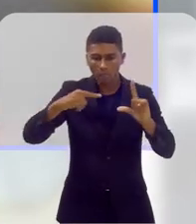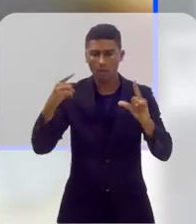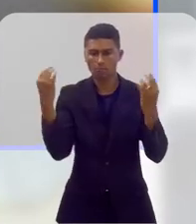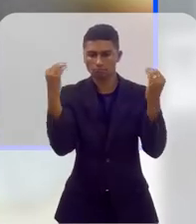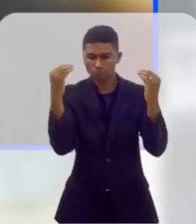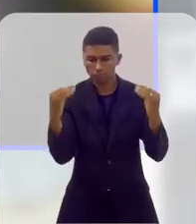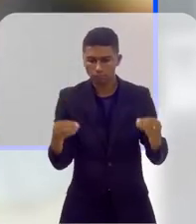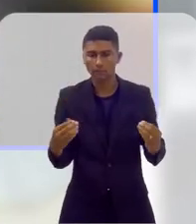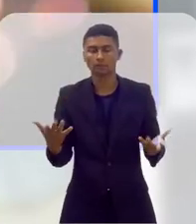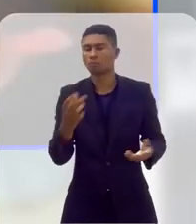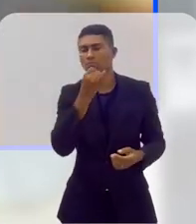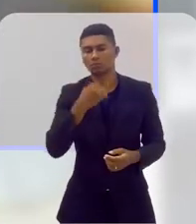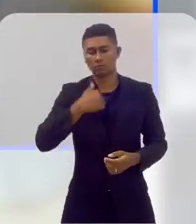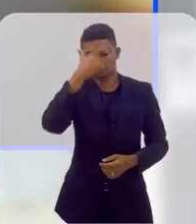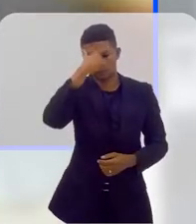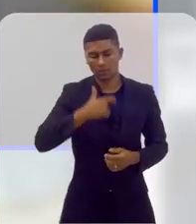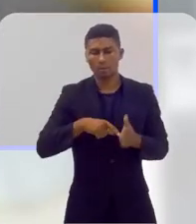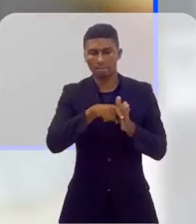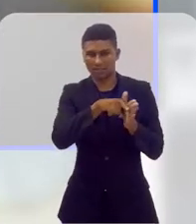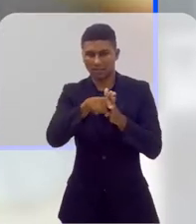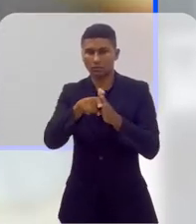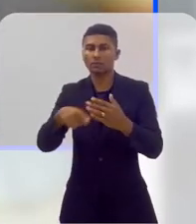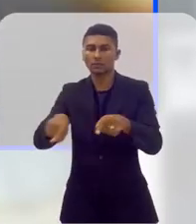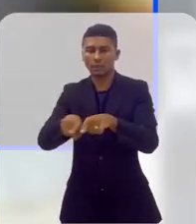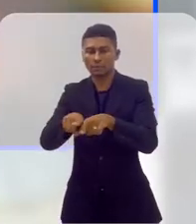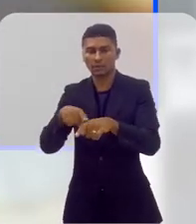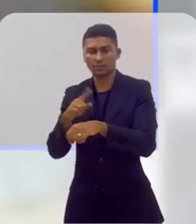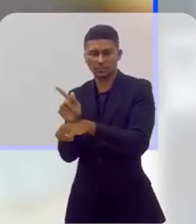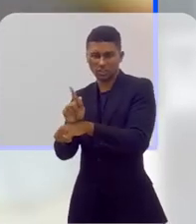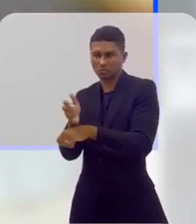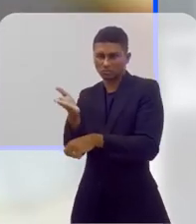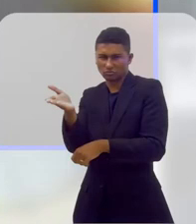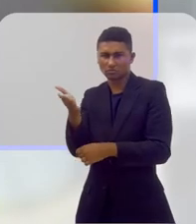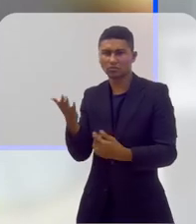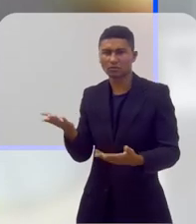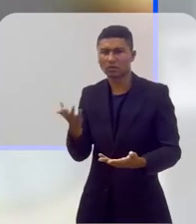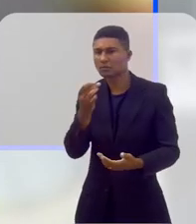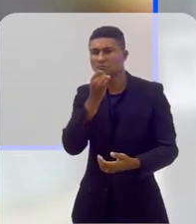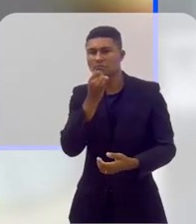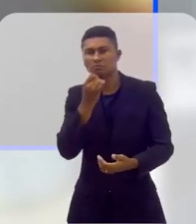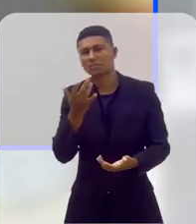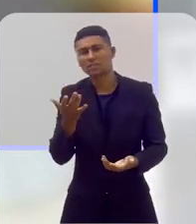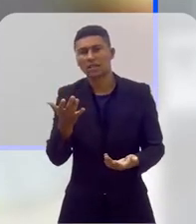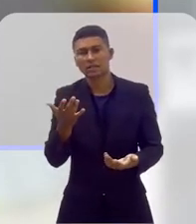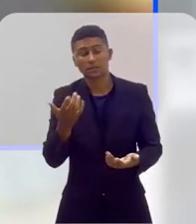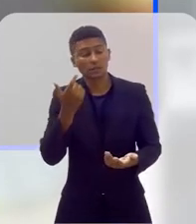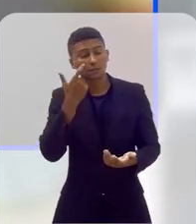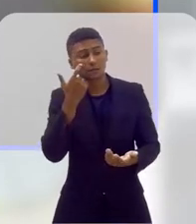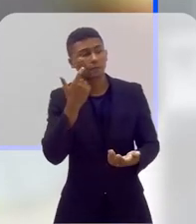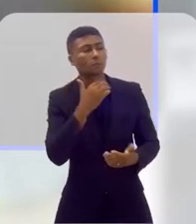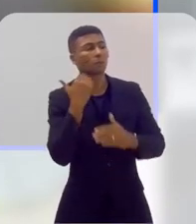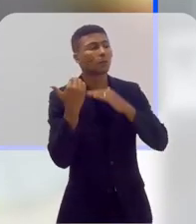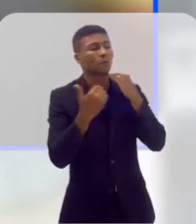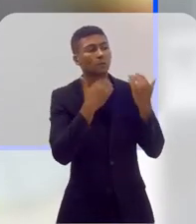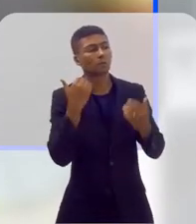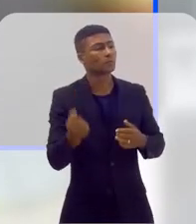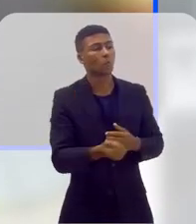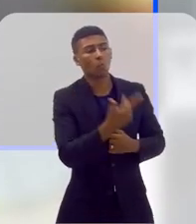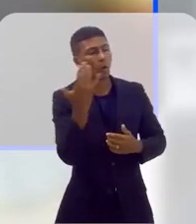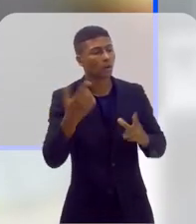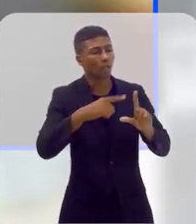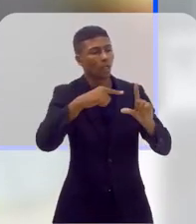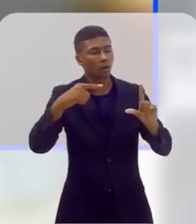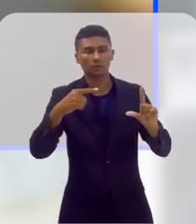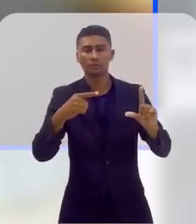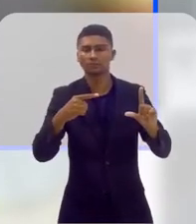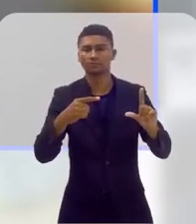pesquisador e principalmente gestor público, dar a resposta que a gente tem que dar. Quais são os dados de mortandade? Nós não